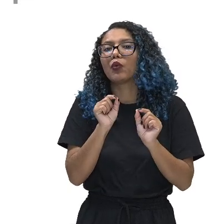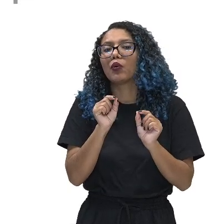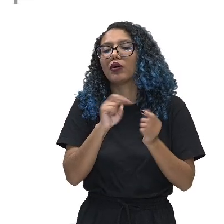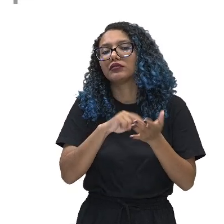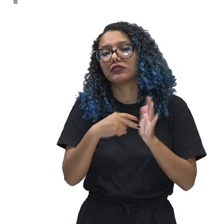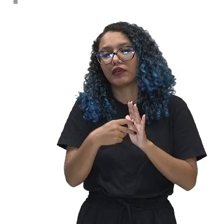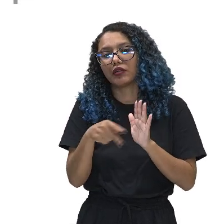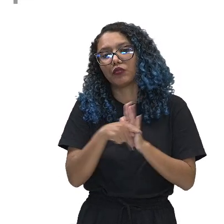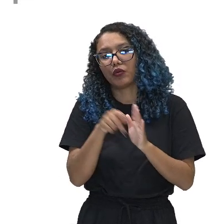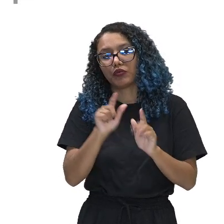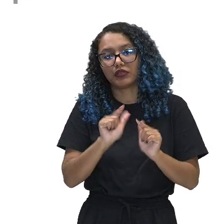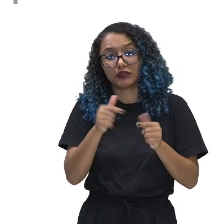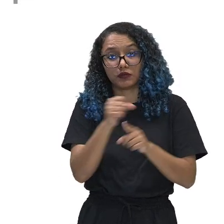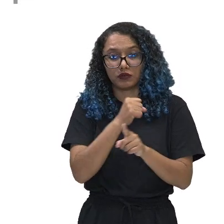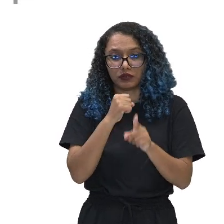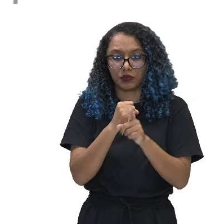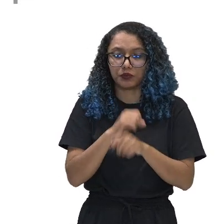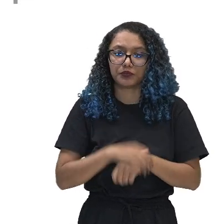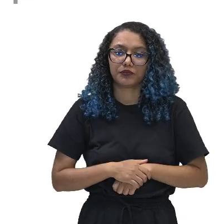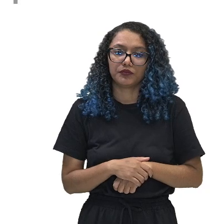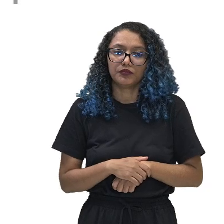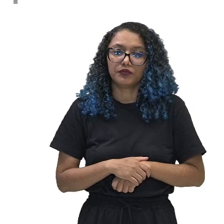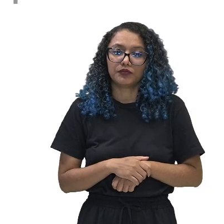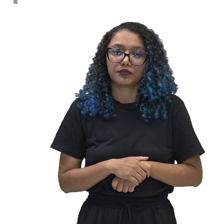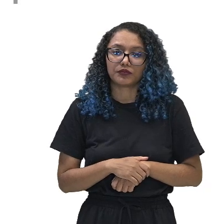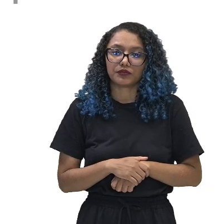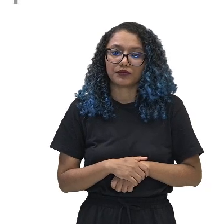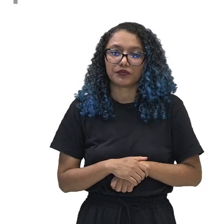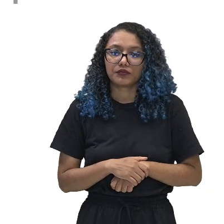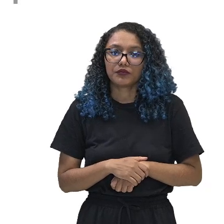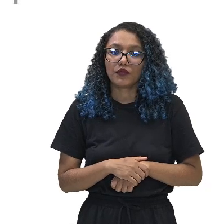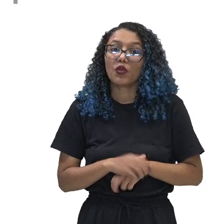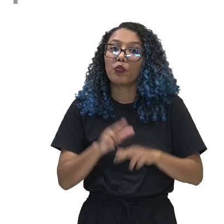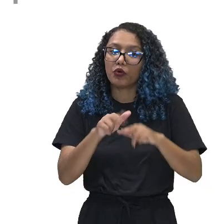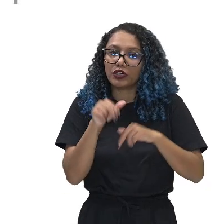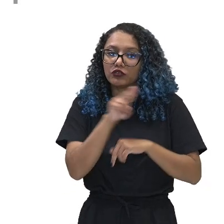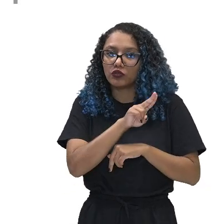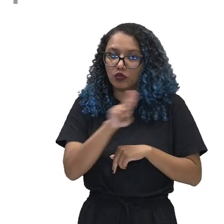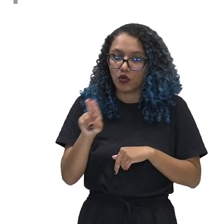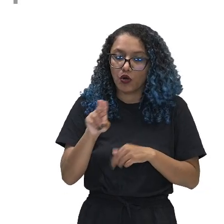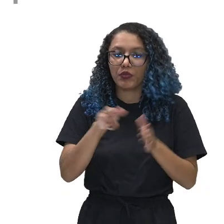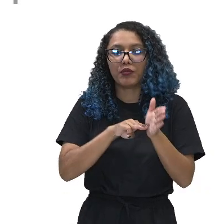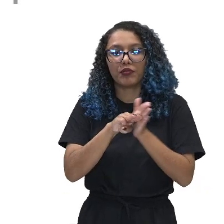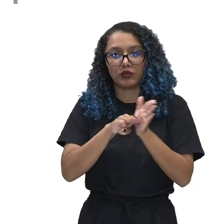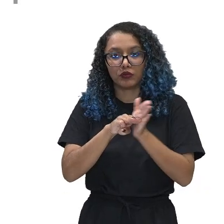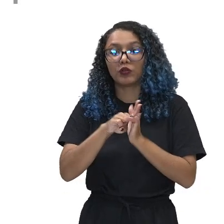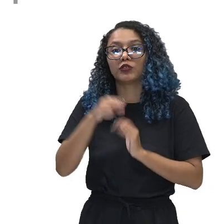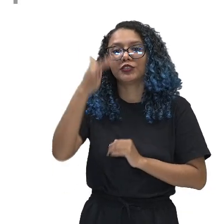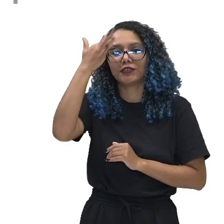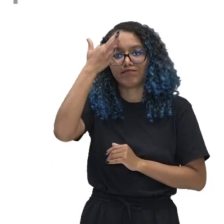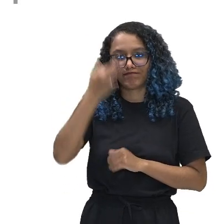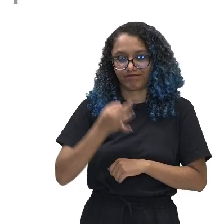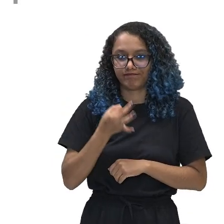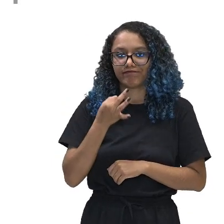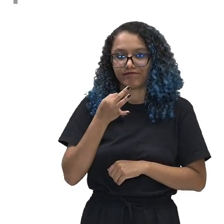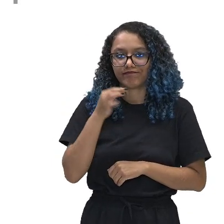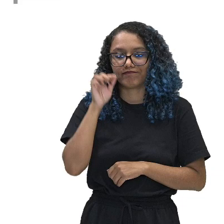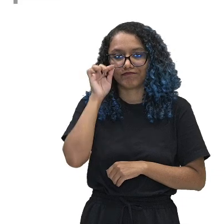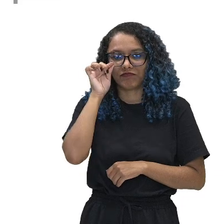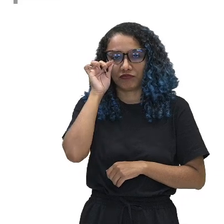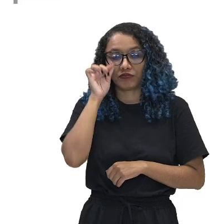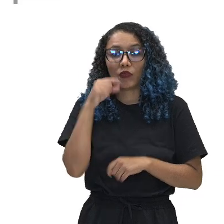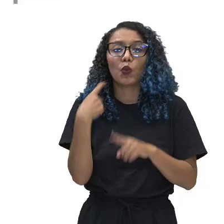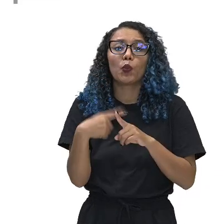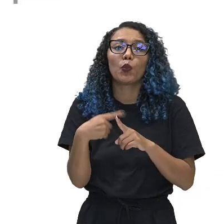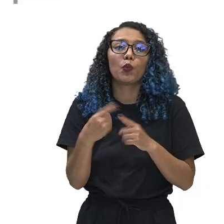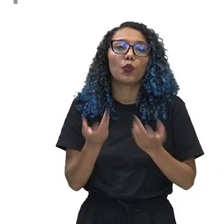social. Daí, a sociologia de Weber vai chamada de metodologia compreensiva. Porque